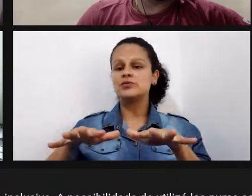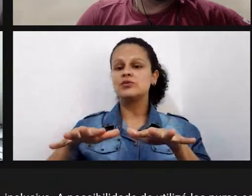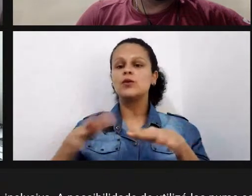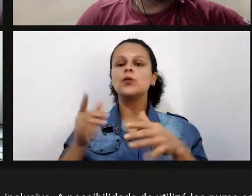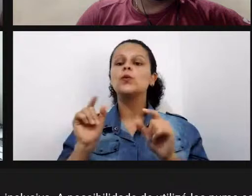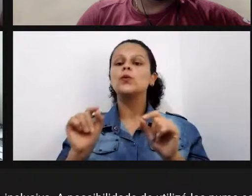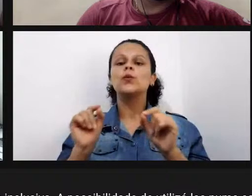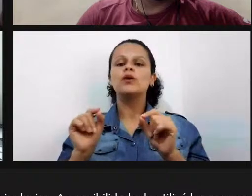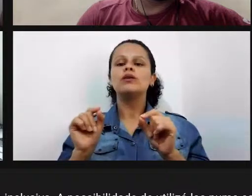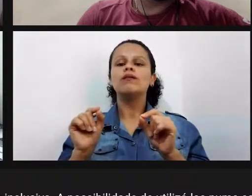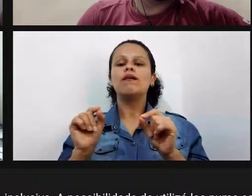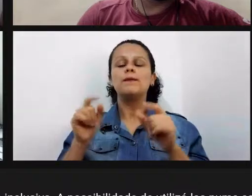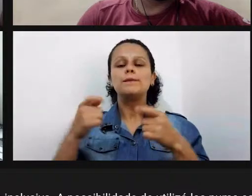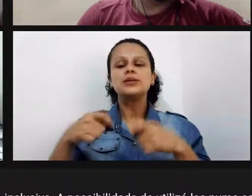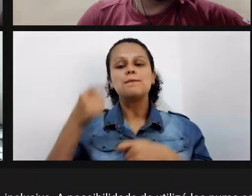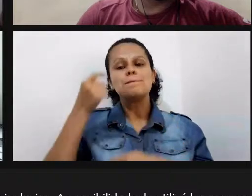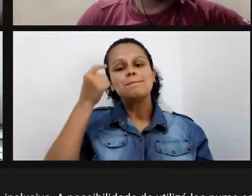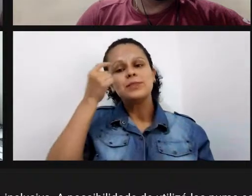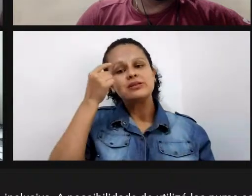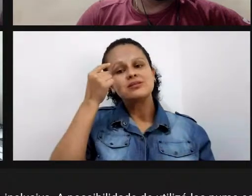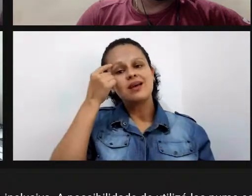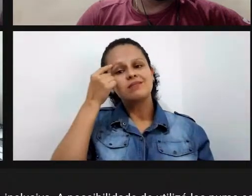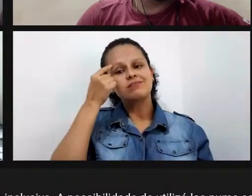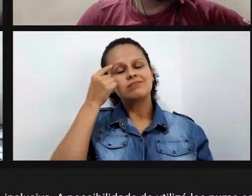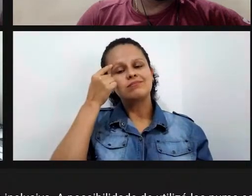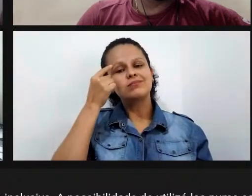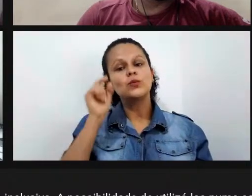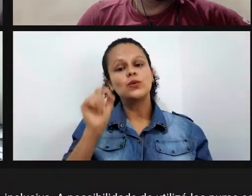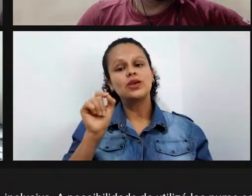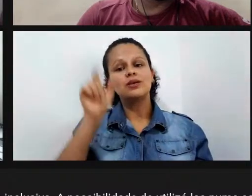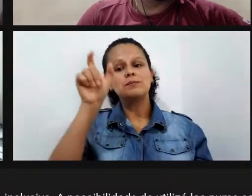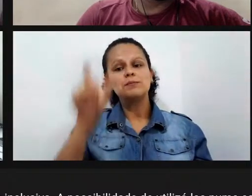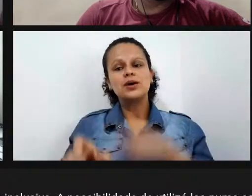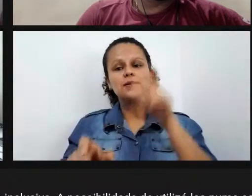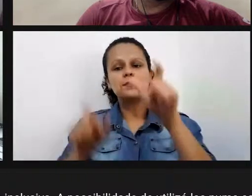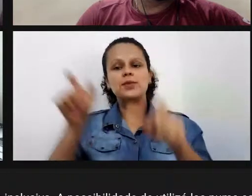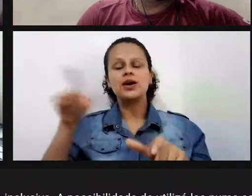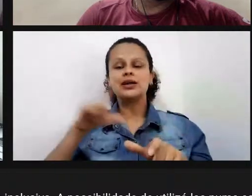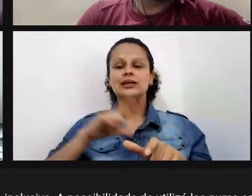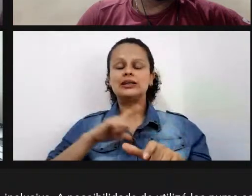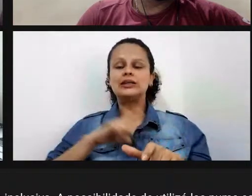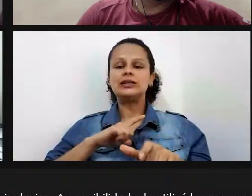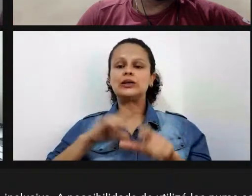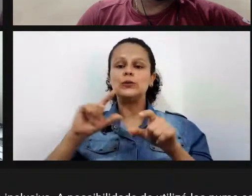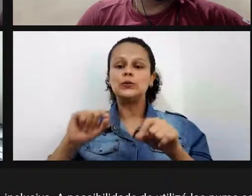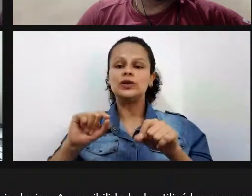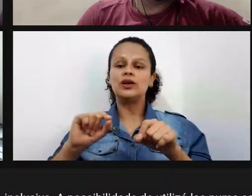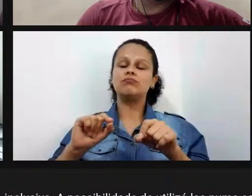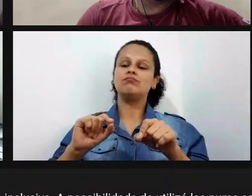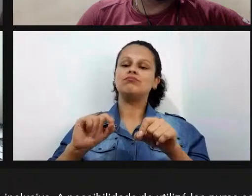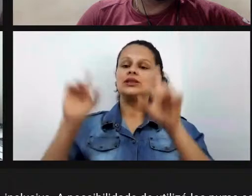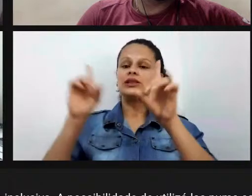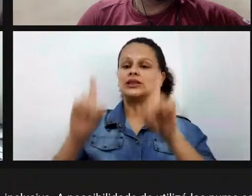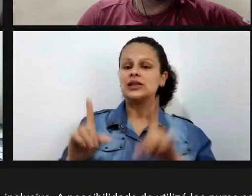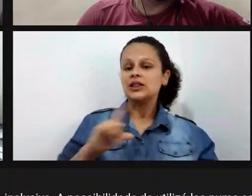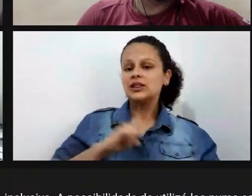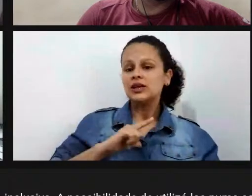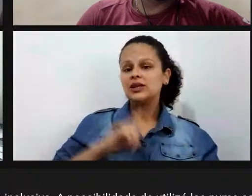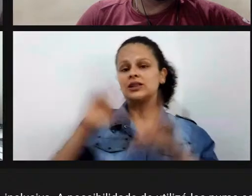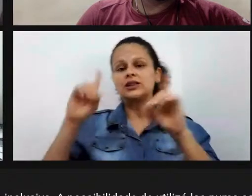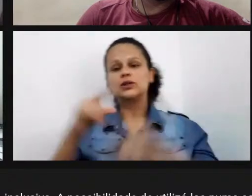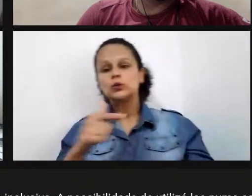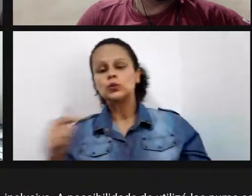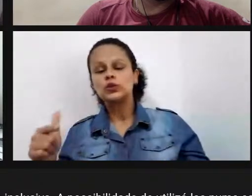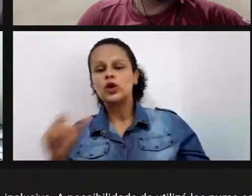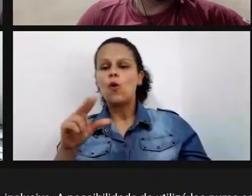e que parte do princípio que as pessoas possuem necessidades específicas que todos nós possuímos necessidades a minha